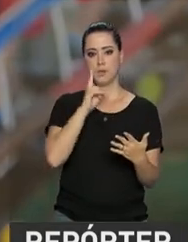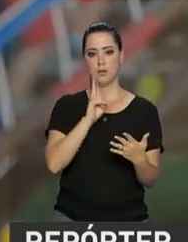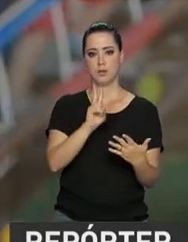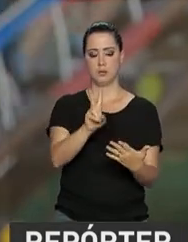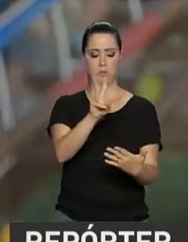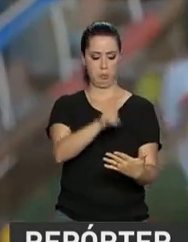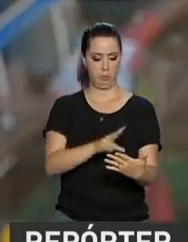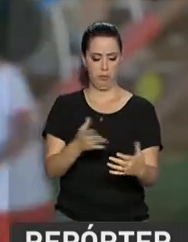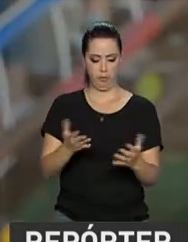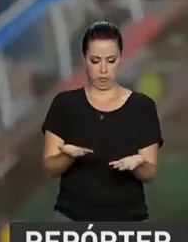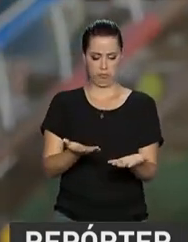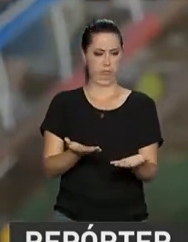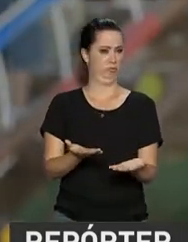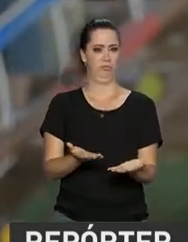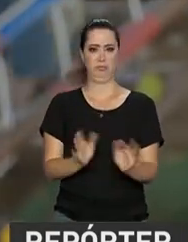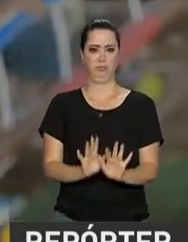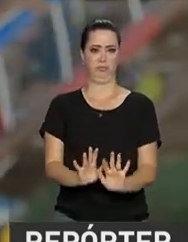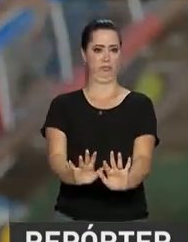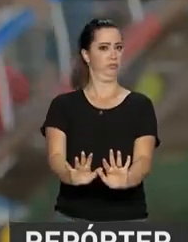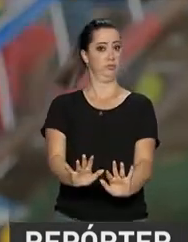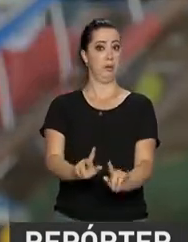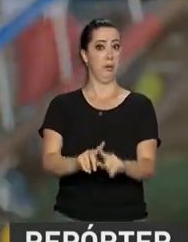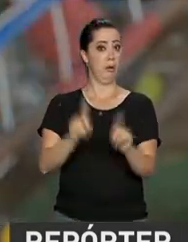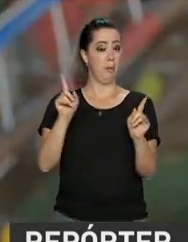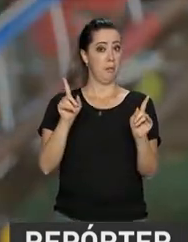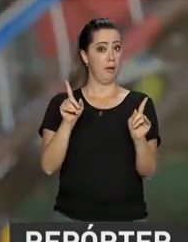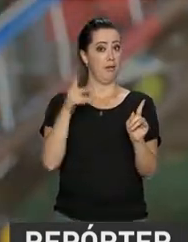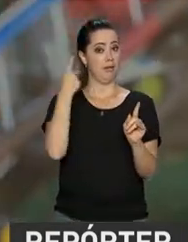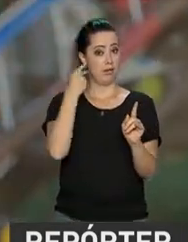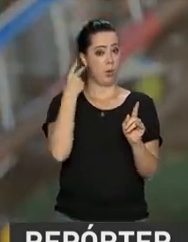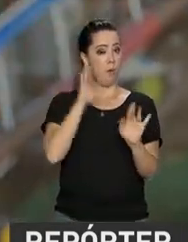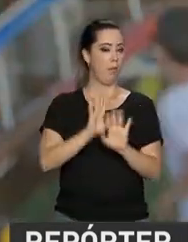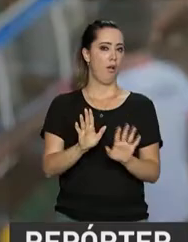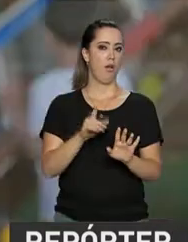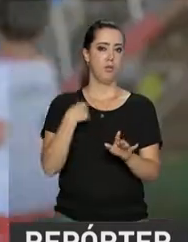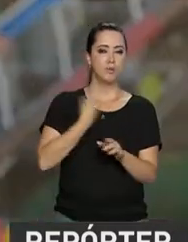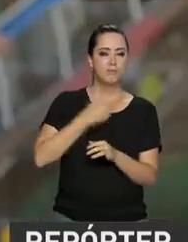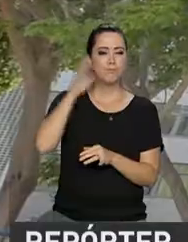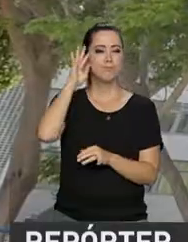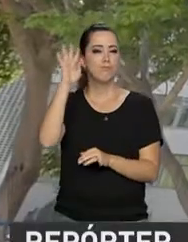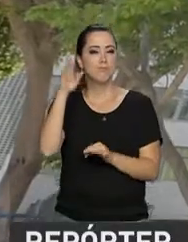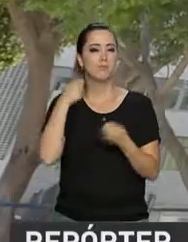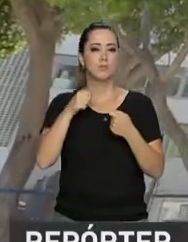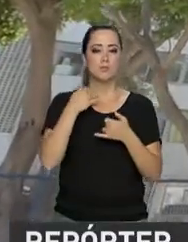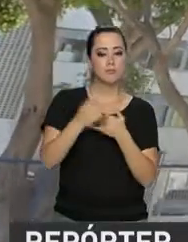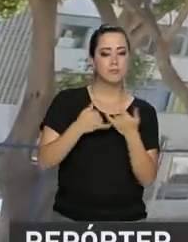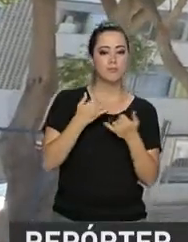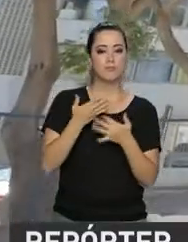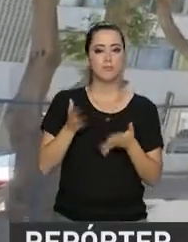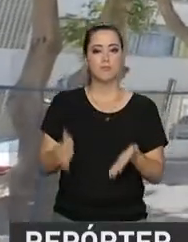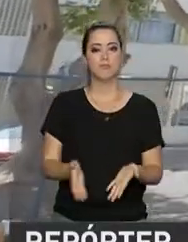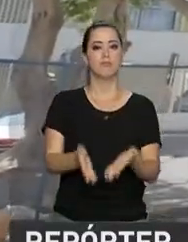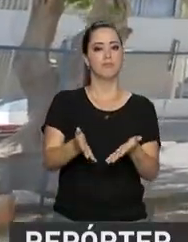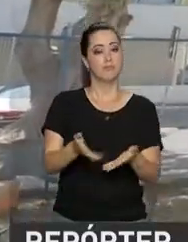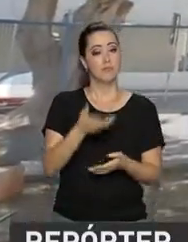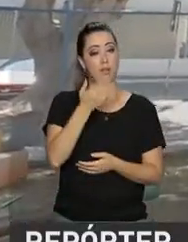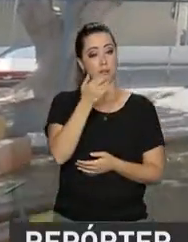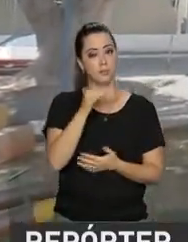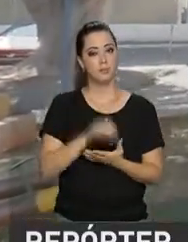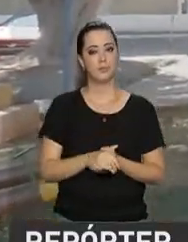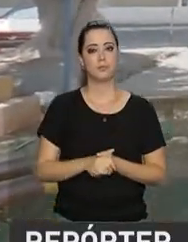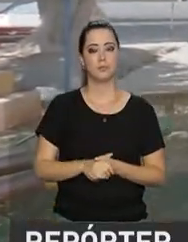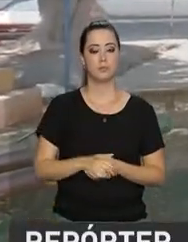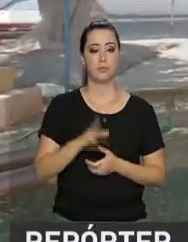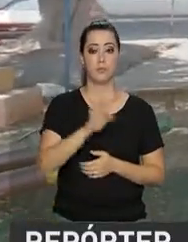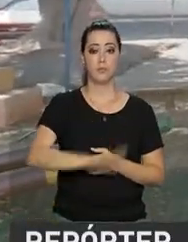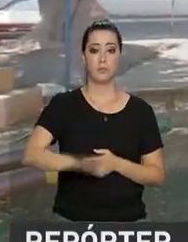para a comida muitas vezes e não vai gostar, isso é natural. E é aí que entra a nossa criatividade, né? Como no Jardim de Infância